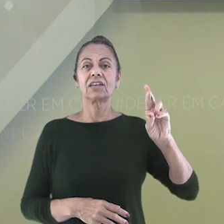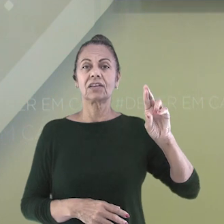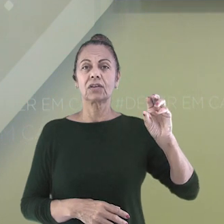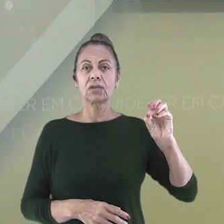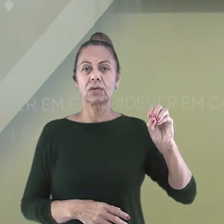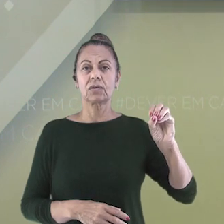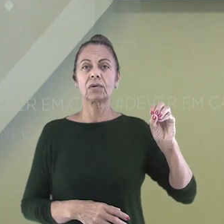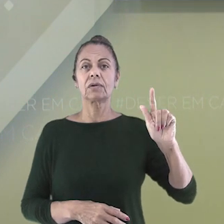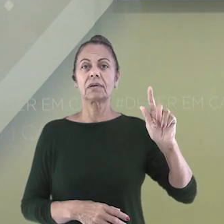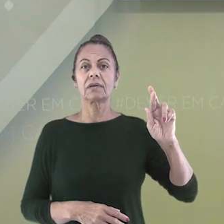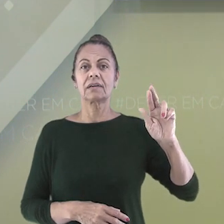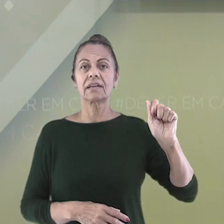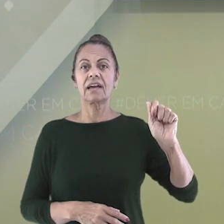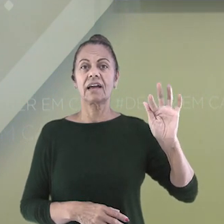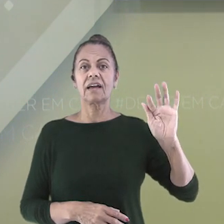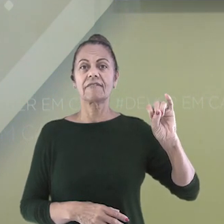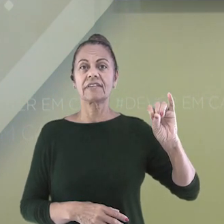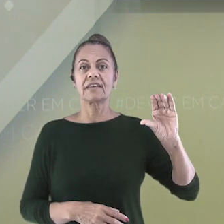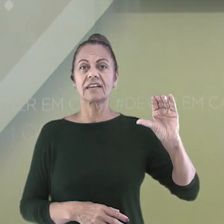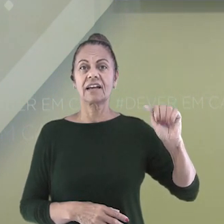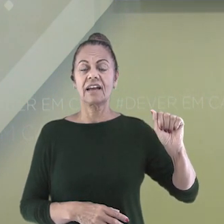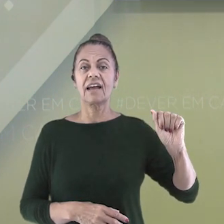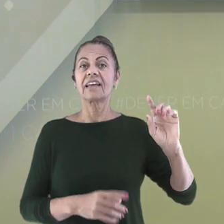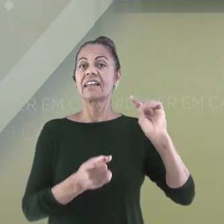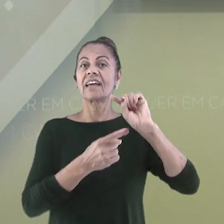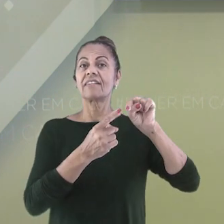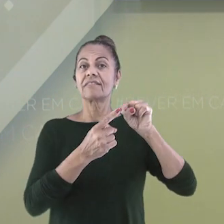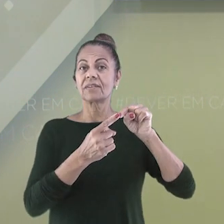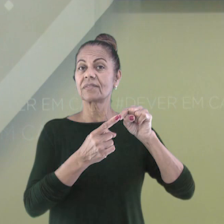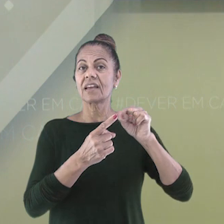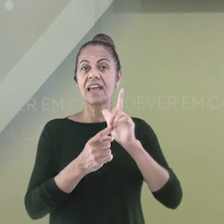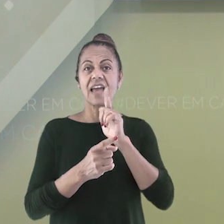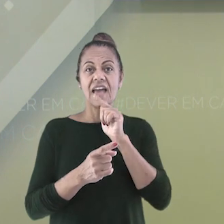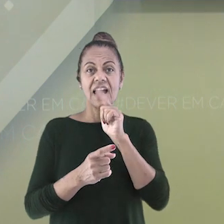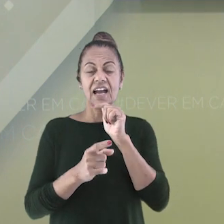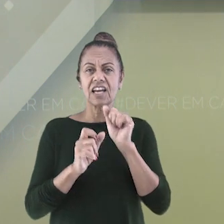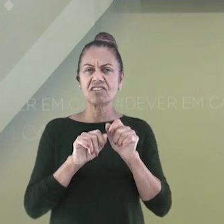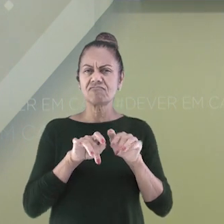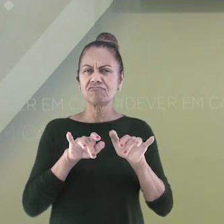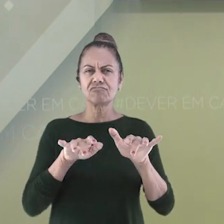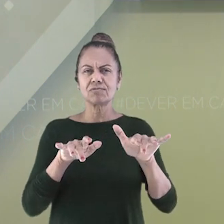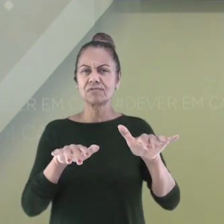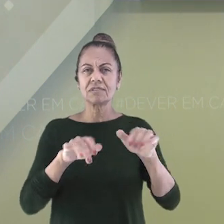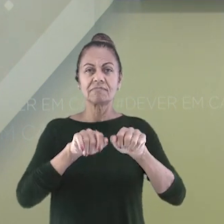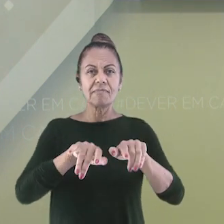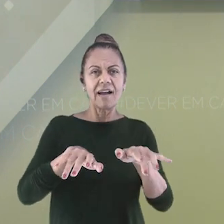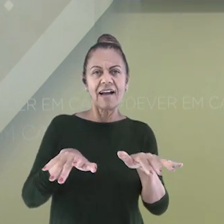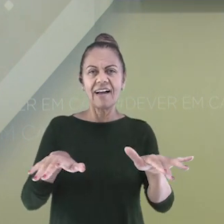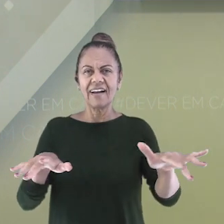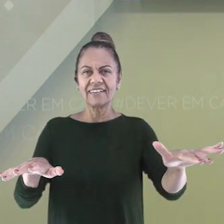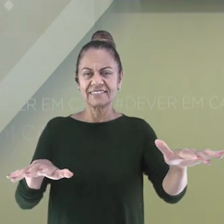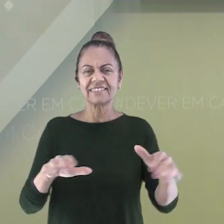hidrográfica se refere a rios e seus afluentes. Embora muitos de nós associem essa região